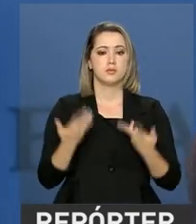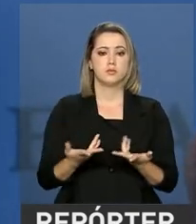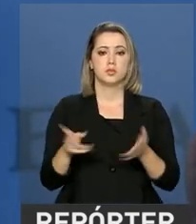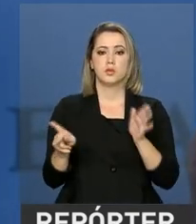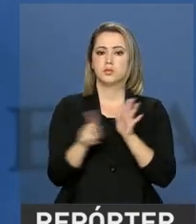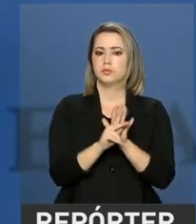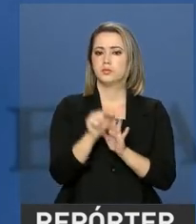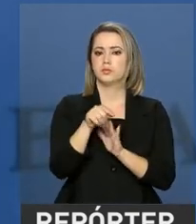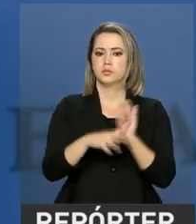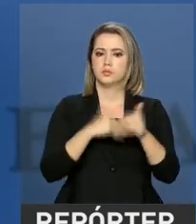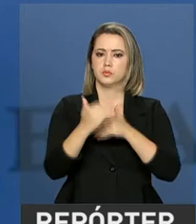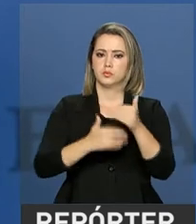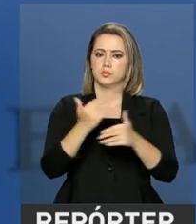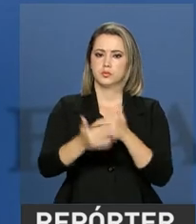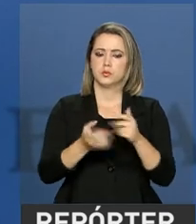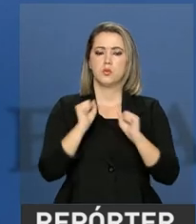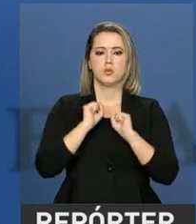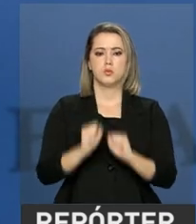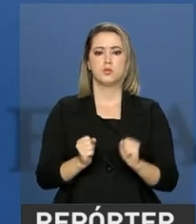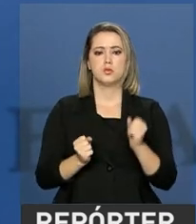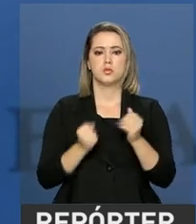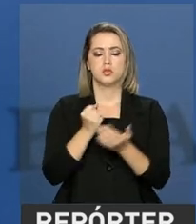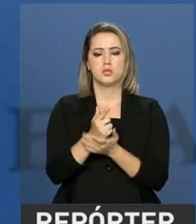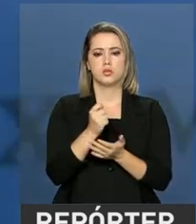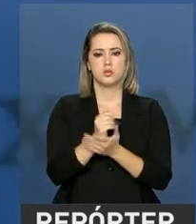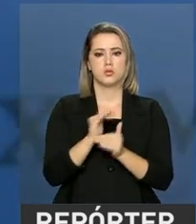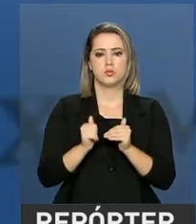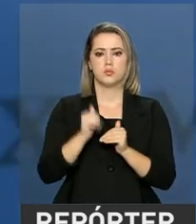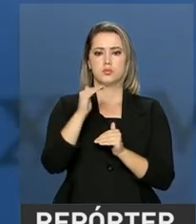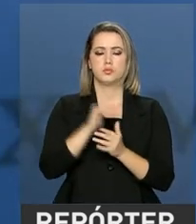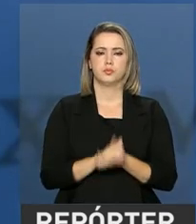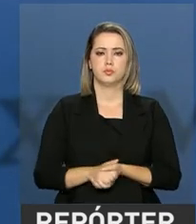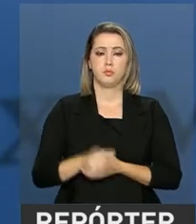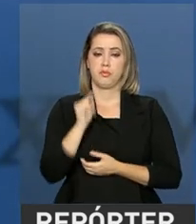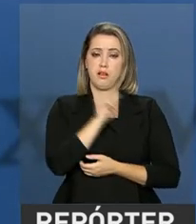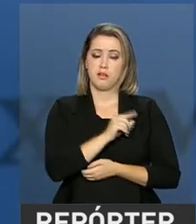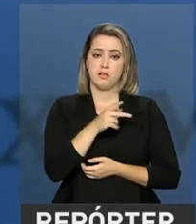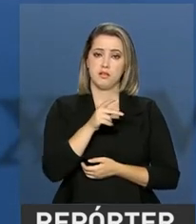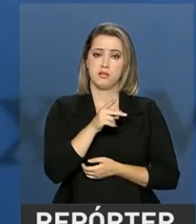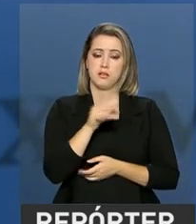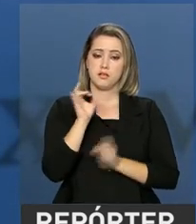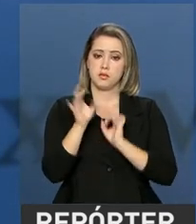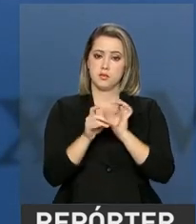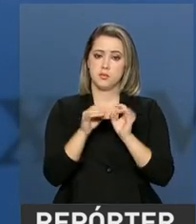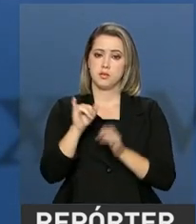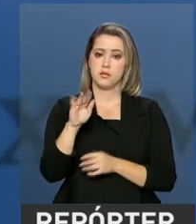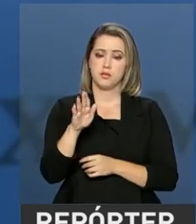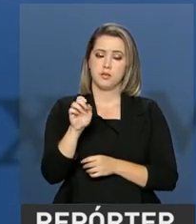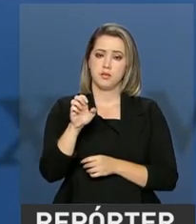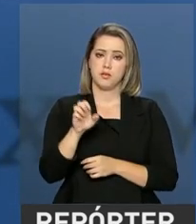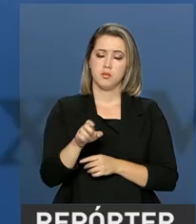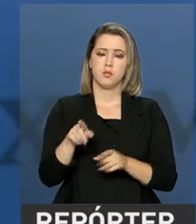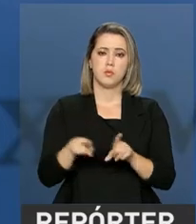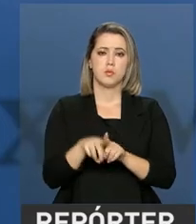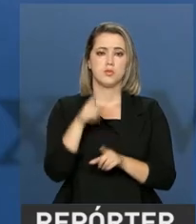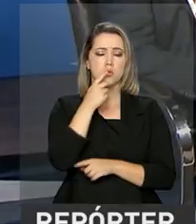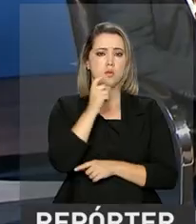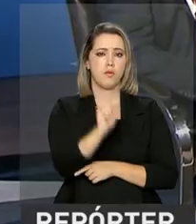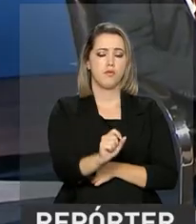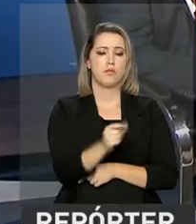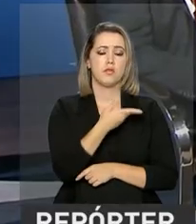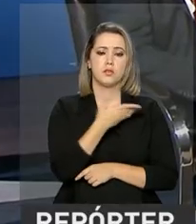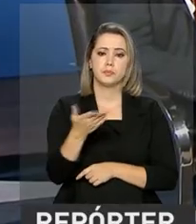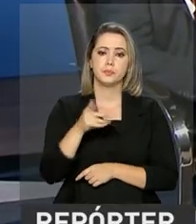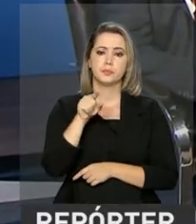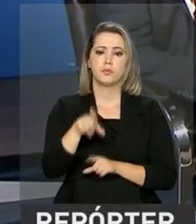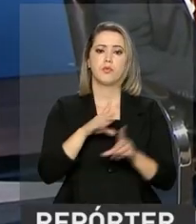a própria manutenção do poder de compra das pessoas aumenta. Para esse especialista do IBGE, que também participou do debate, a